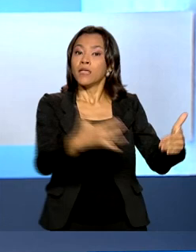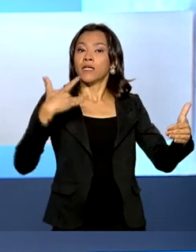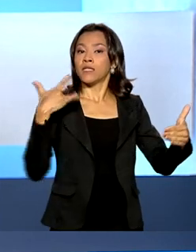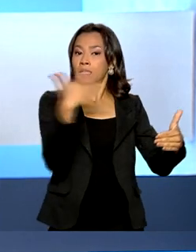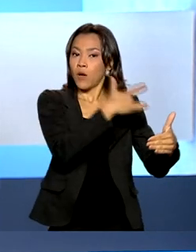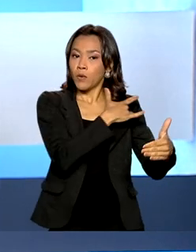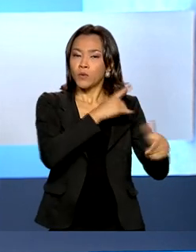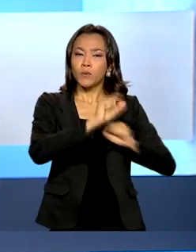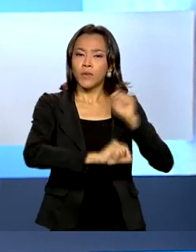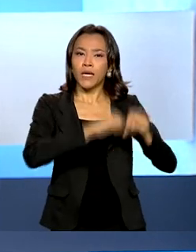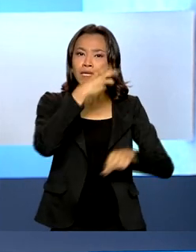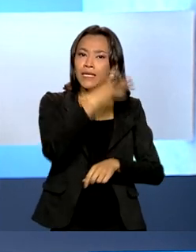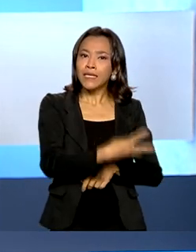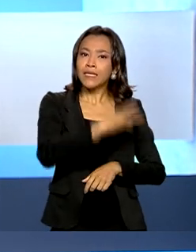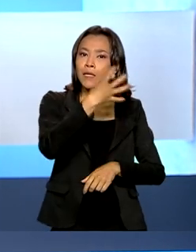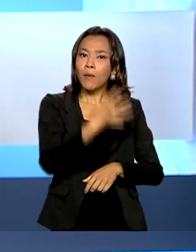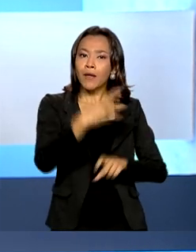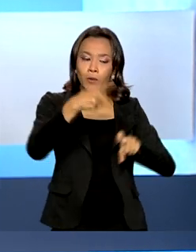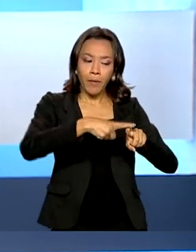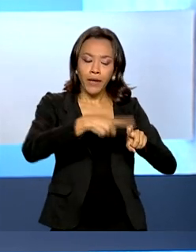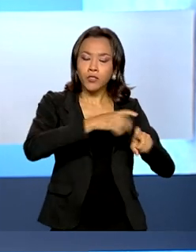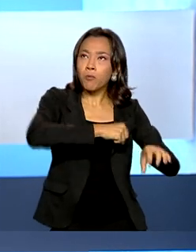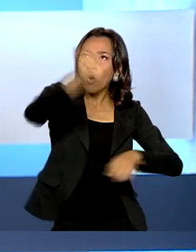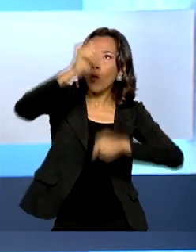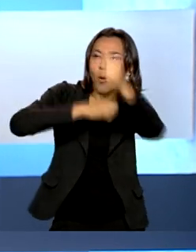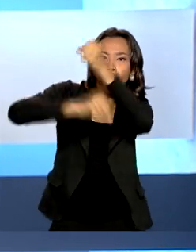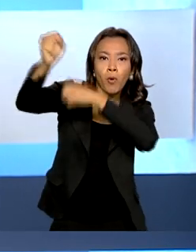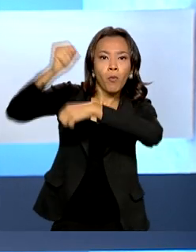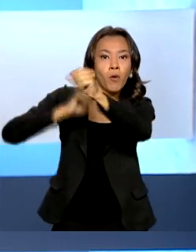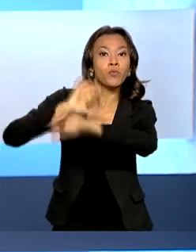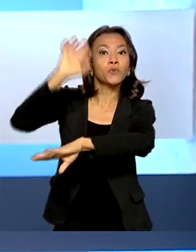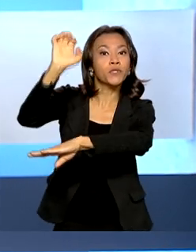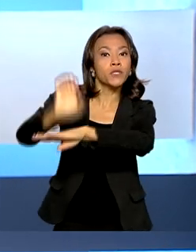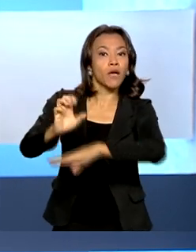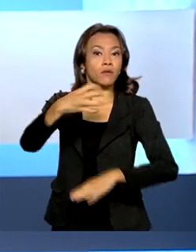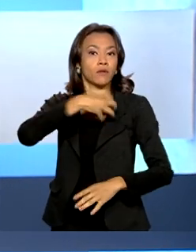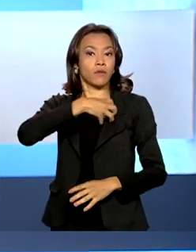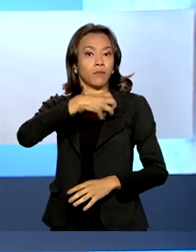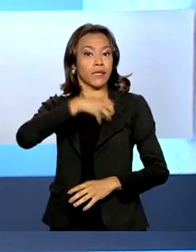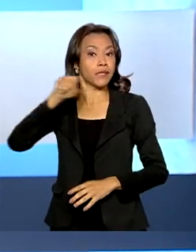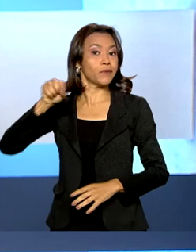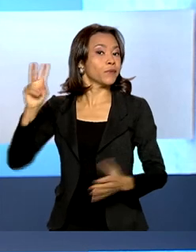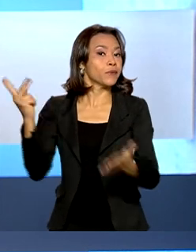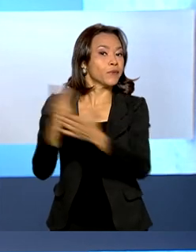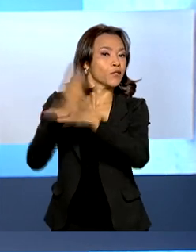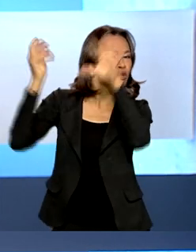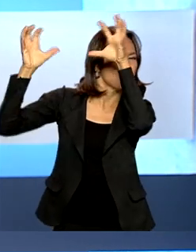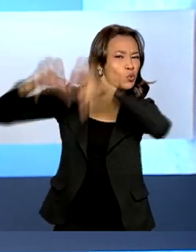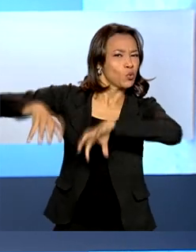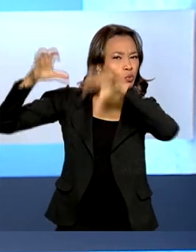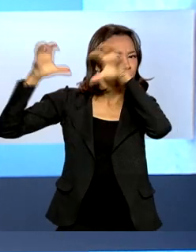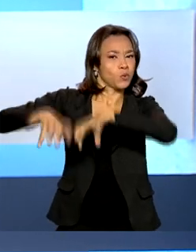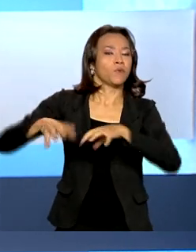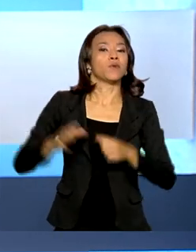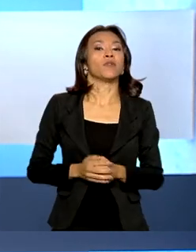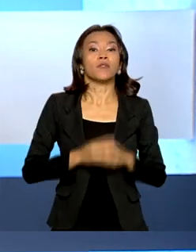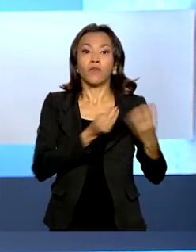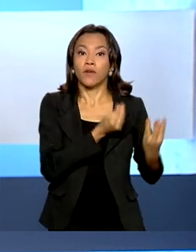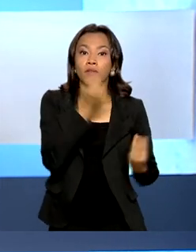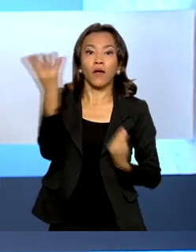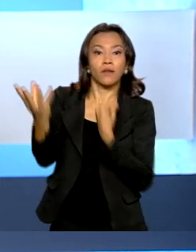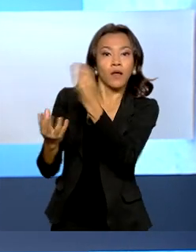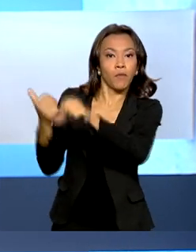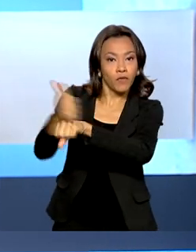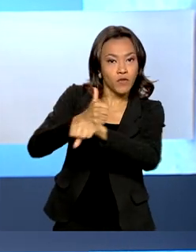34 médicos para atendimento da população baiana que foi atingida pelas fortes chuvas. Além dos profissionais, foram entregues